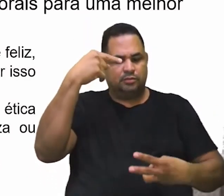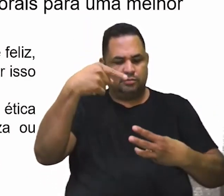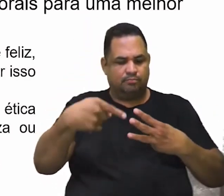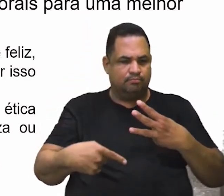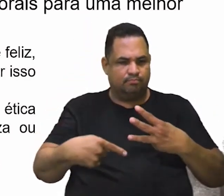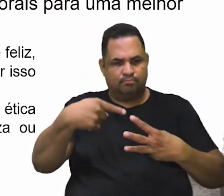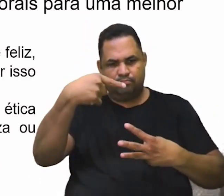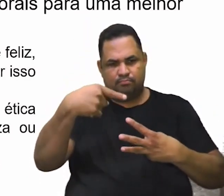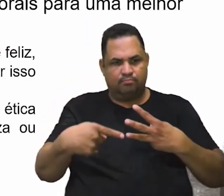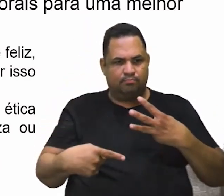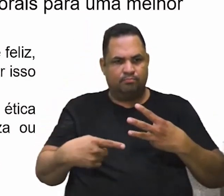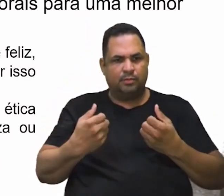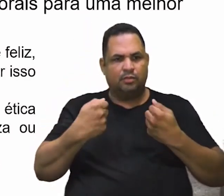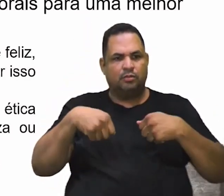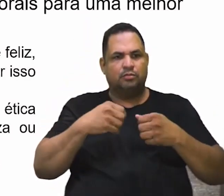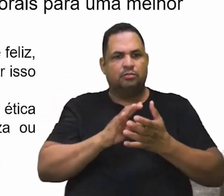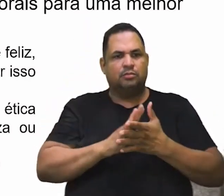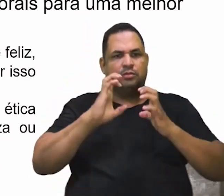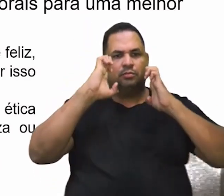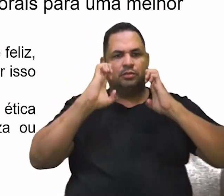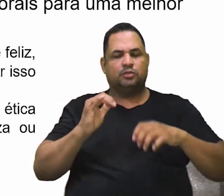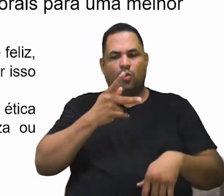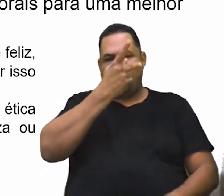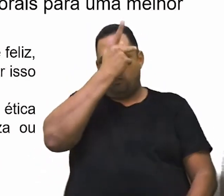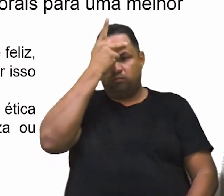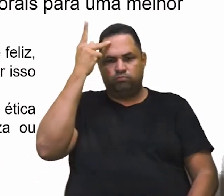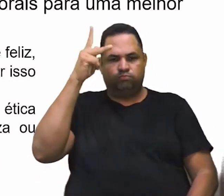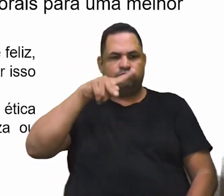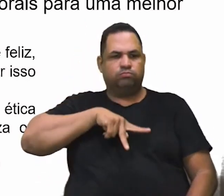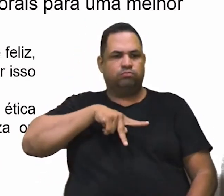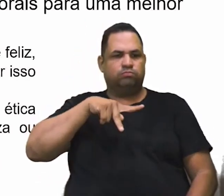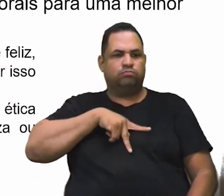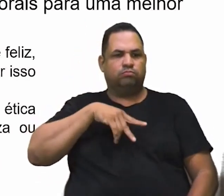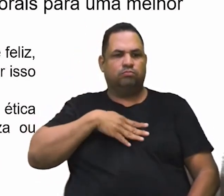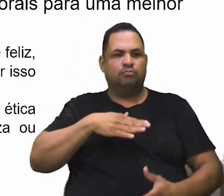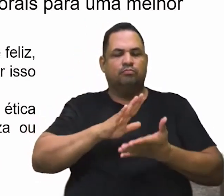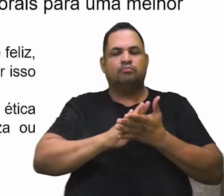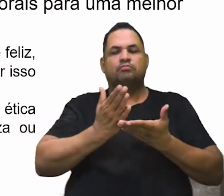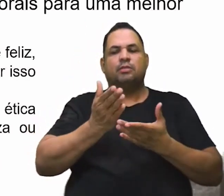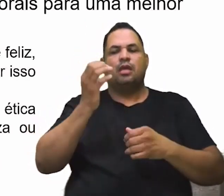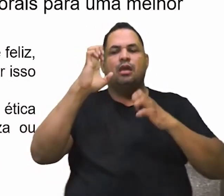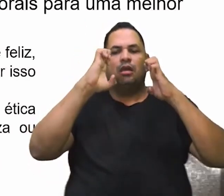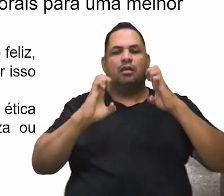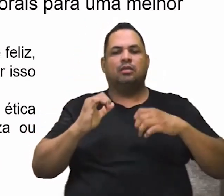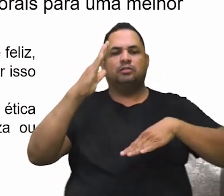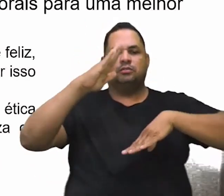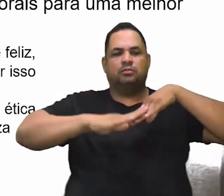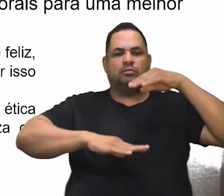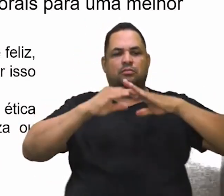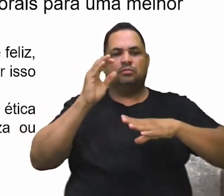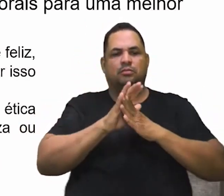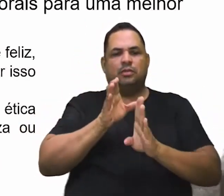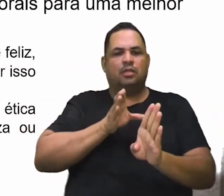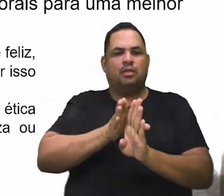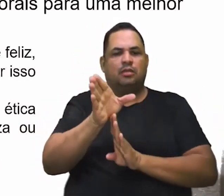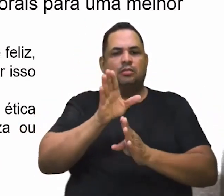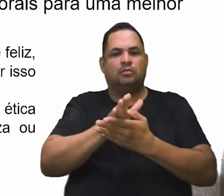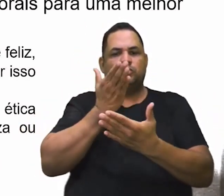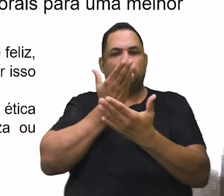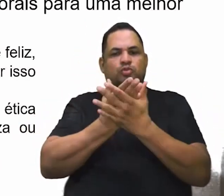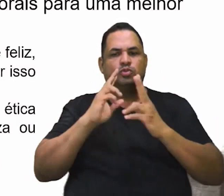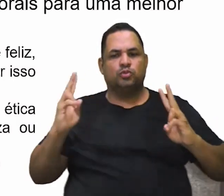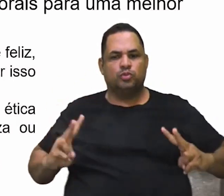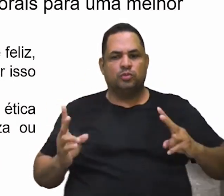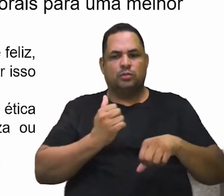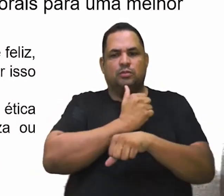dimensões. No âmbito da ética pessoal, da ética profissional e recomendações com estudo de